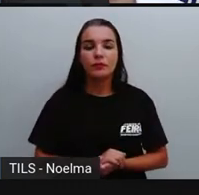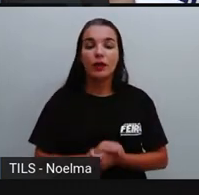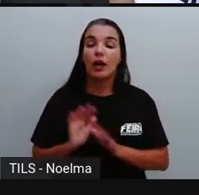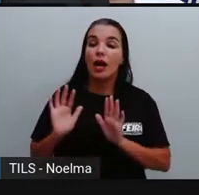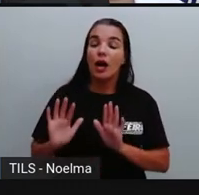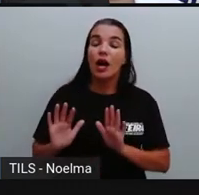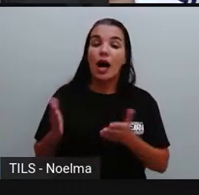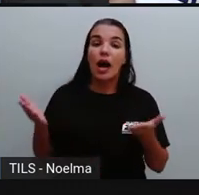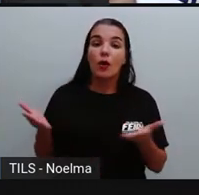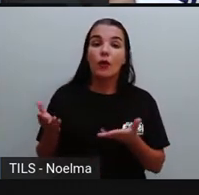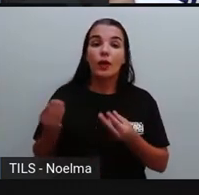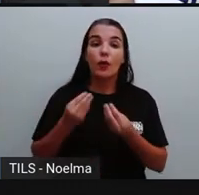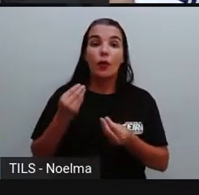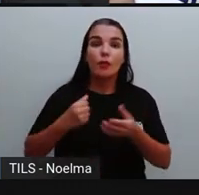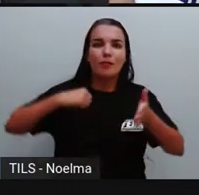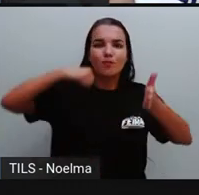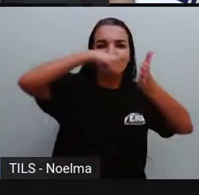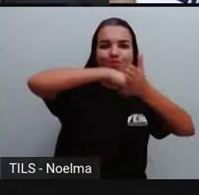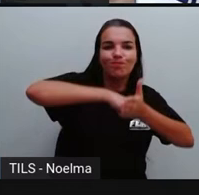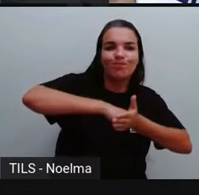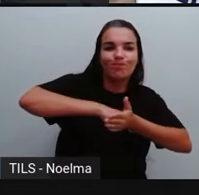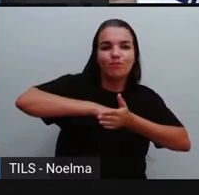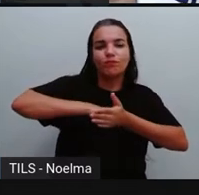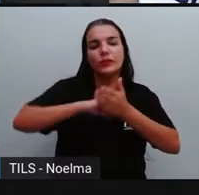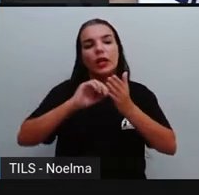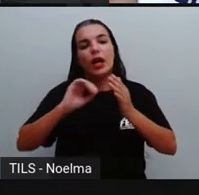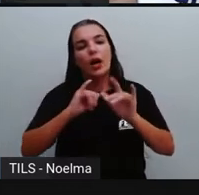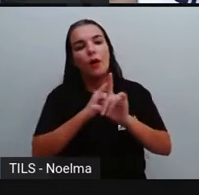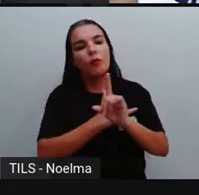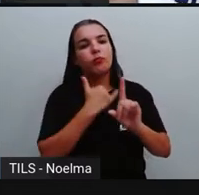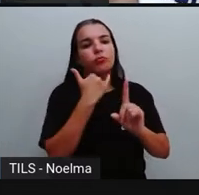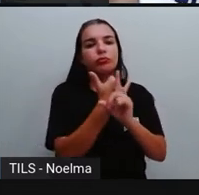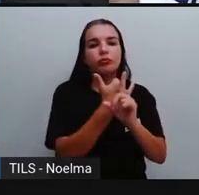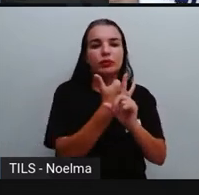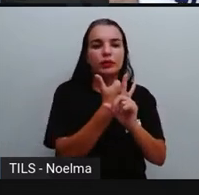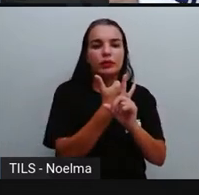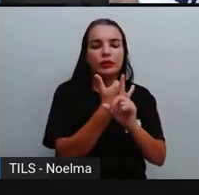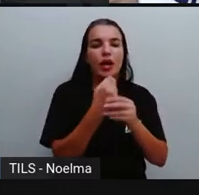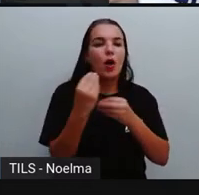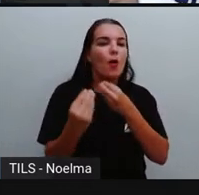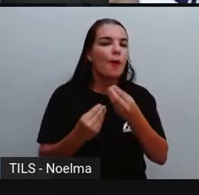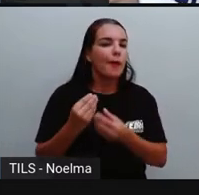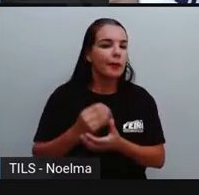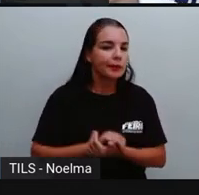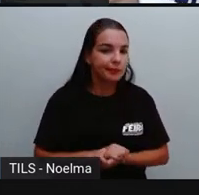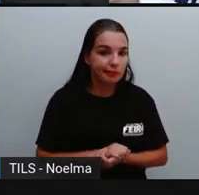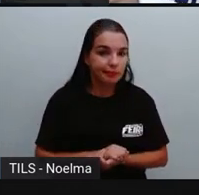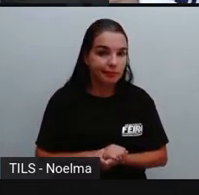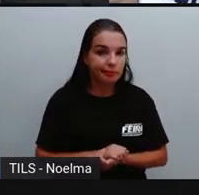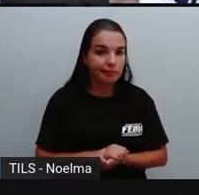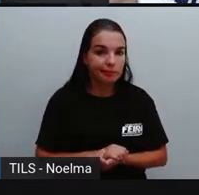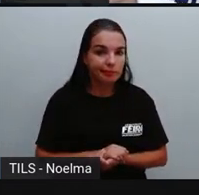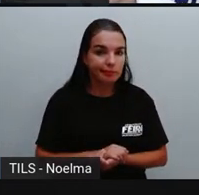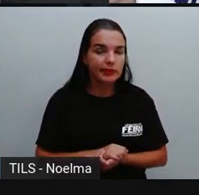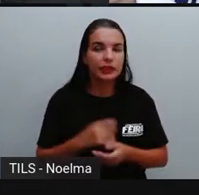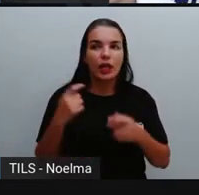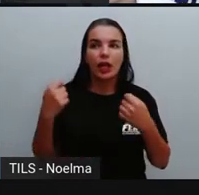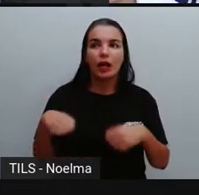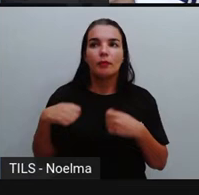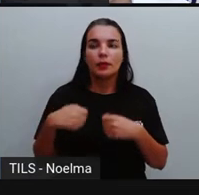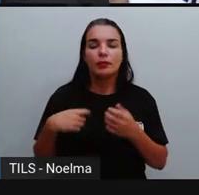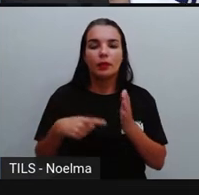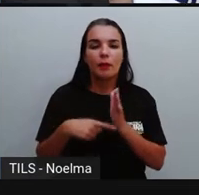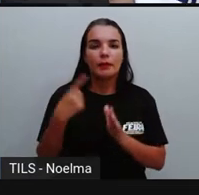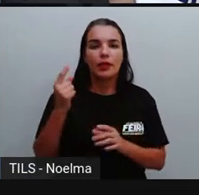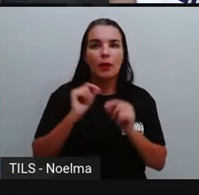Bom, combate ao bullying. E como é, né, que a gente pode combater ao bullying? Primeiro, gente precisa pensar aí, né,